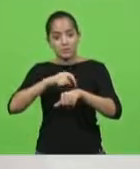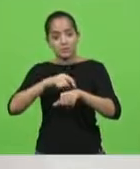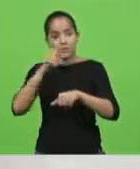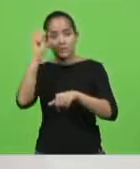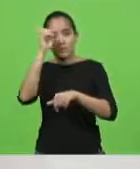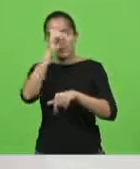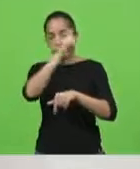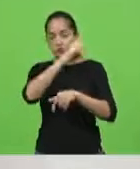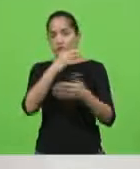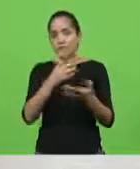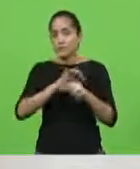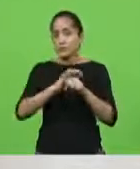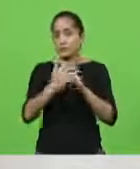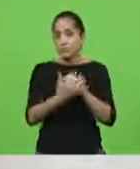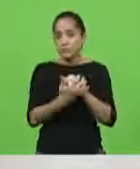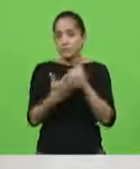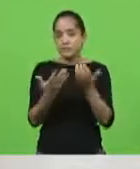COVID,